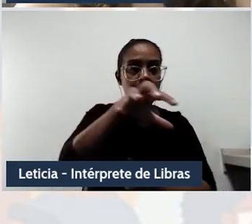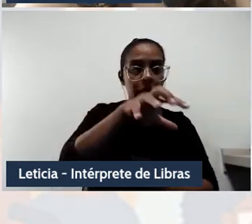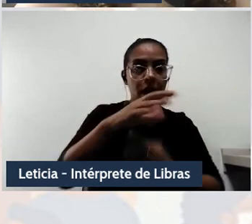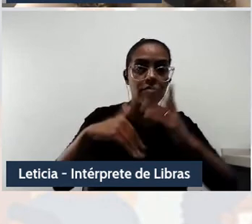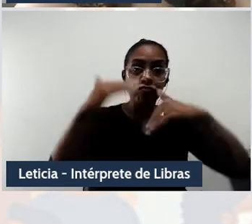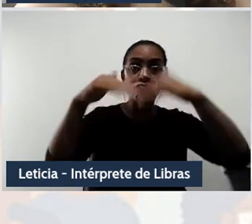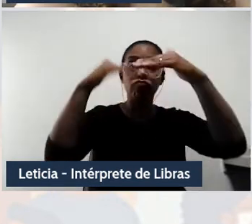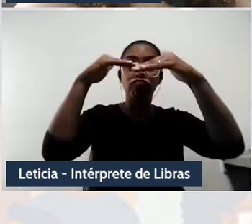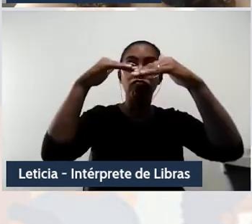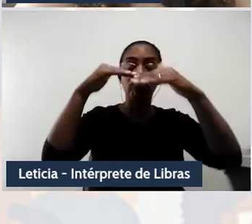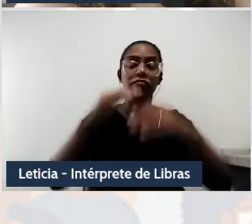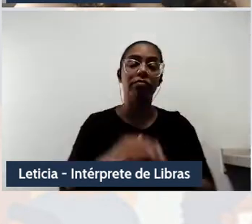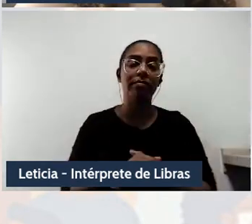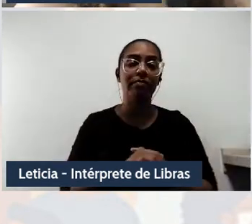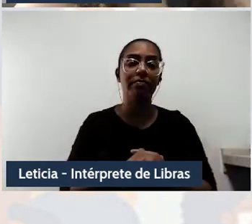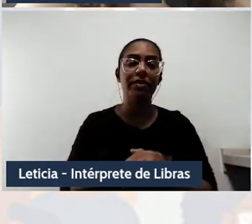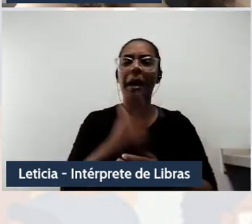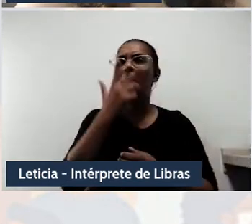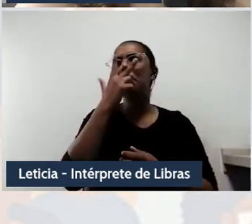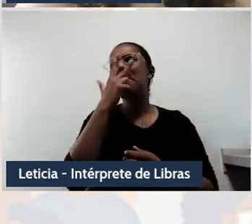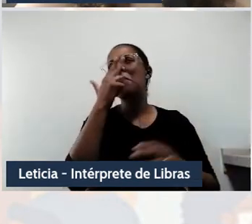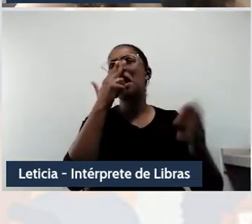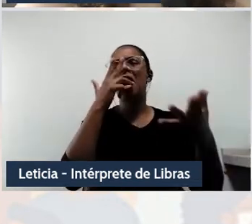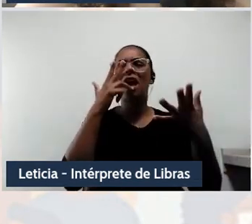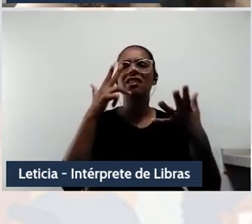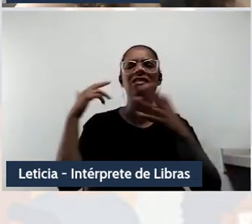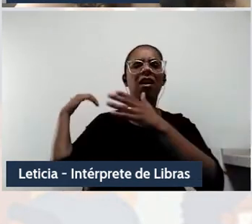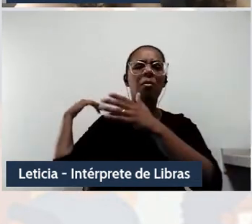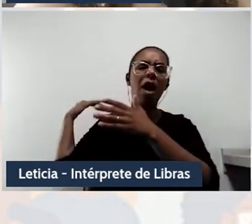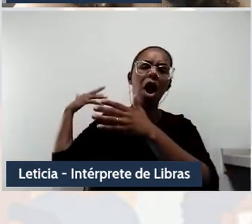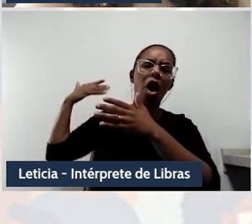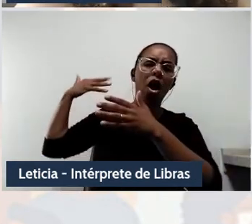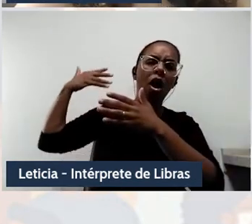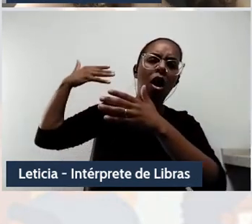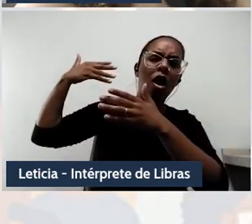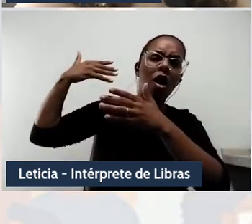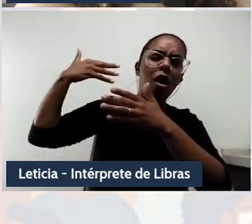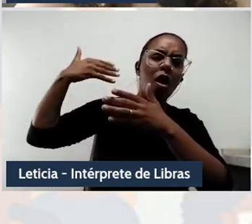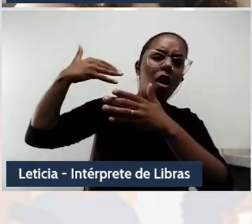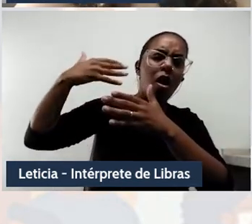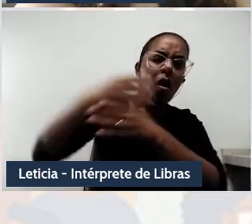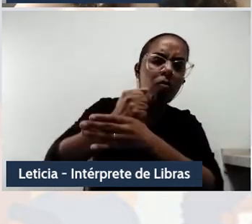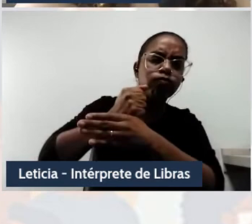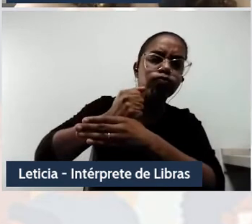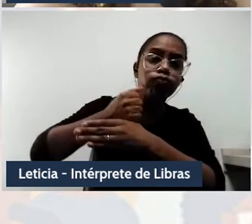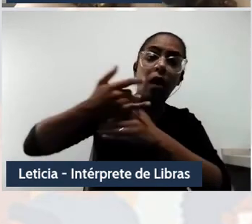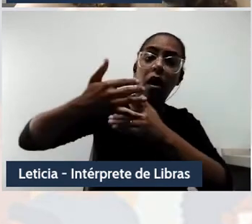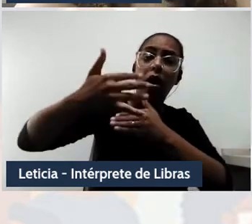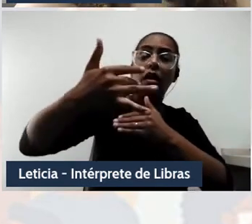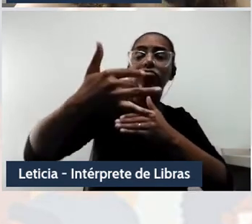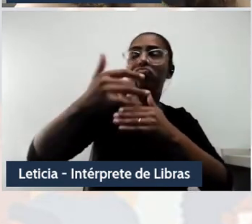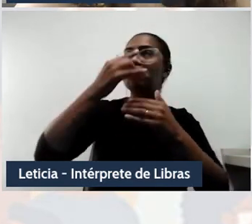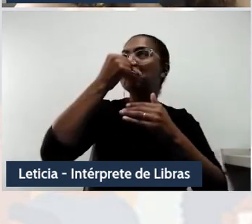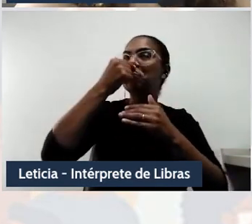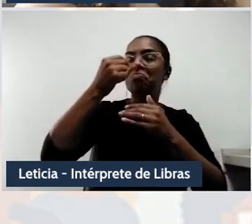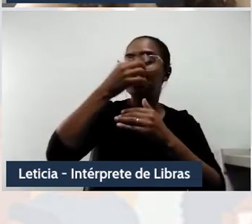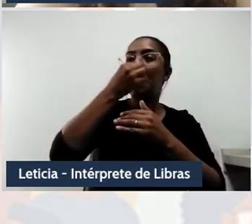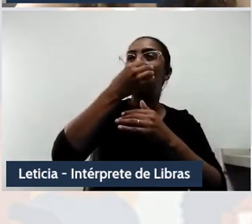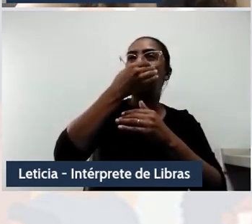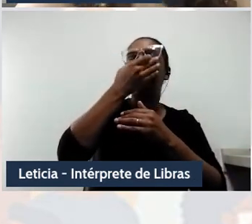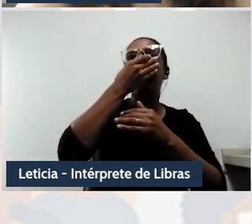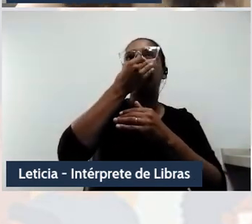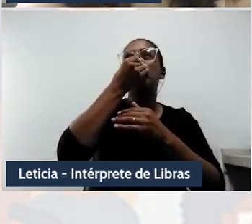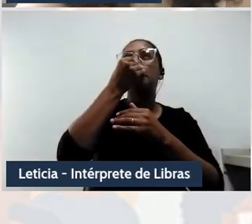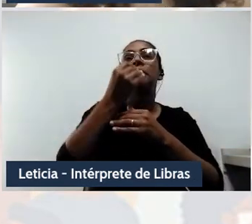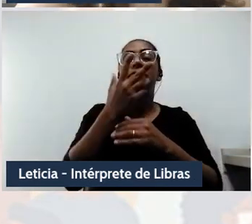desconsideram nossa trajetória histórica antes da chegada dos colonizadores. A civilização e o desenvolvimento é o que os colonizadores